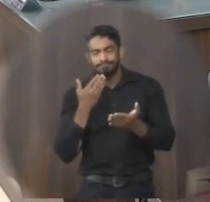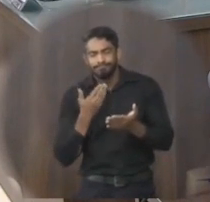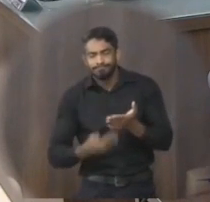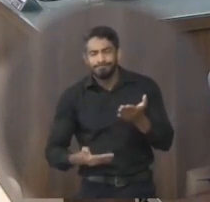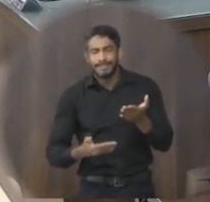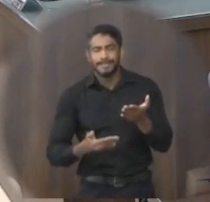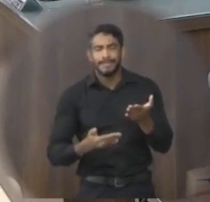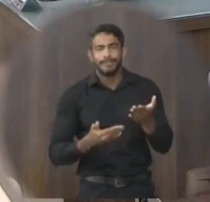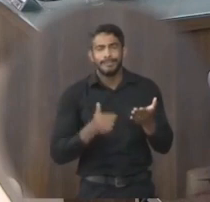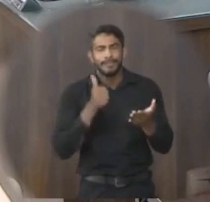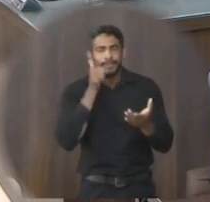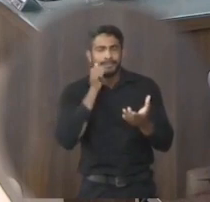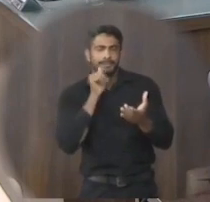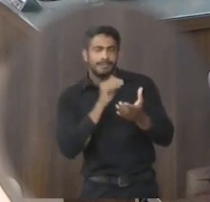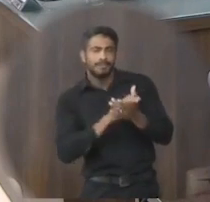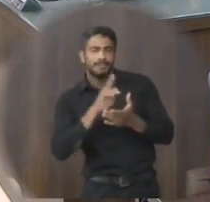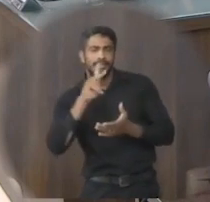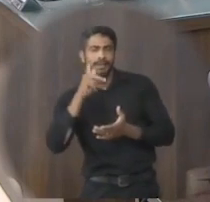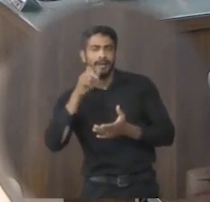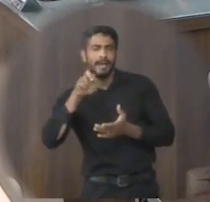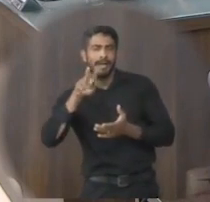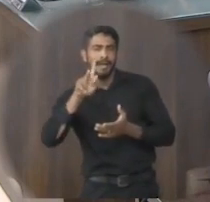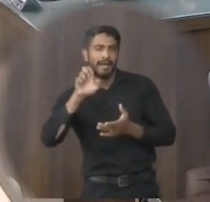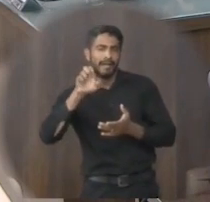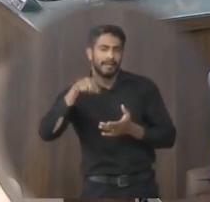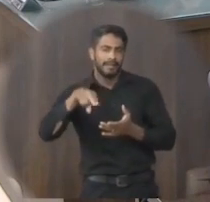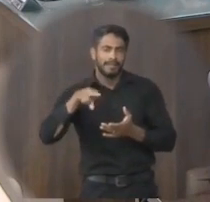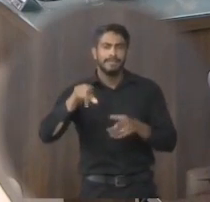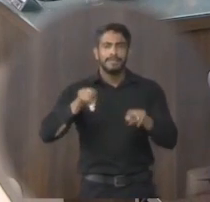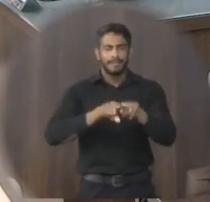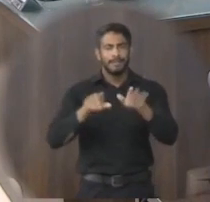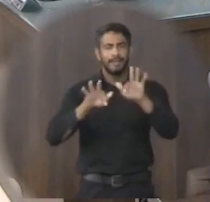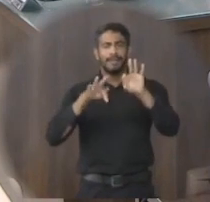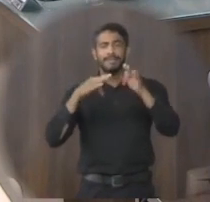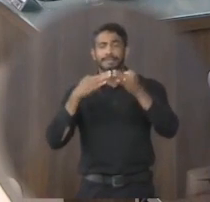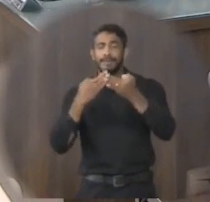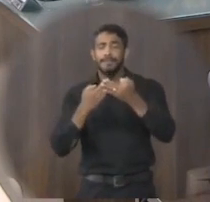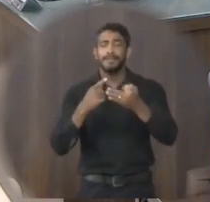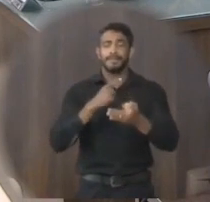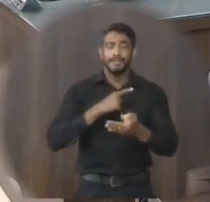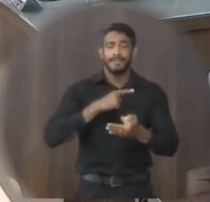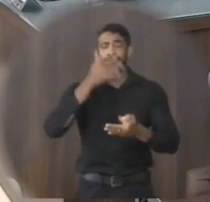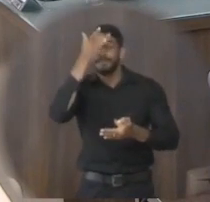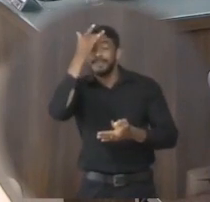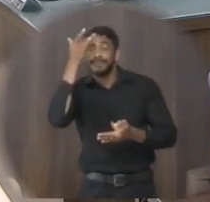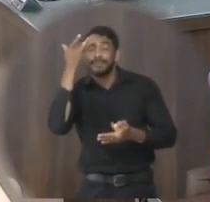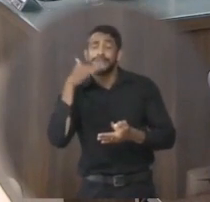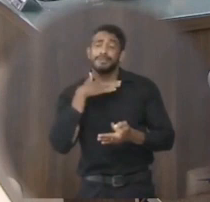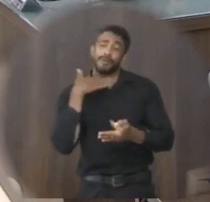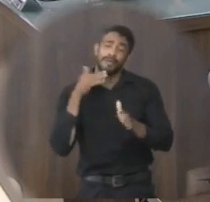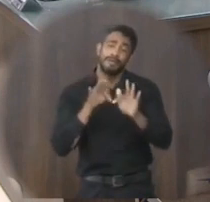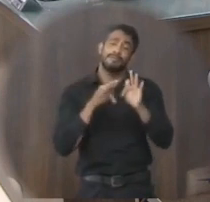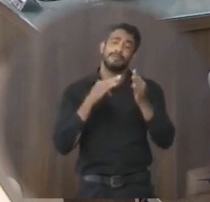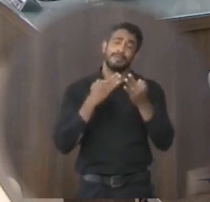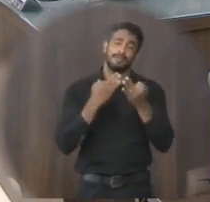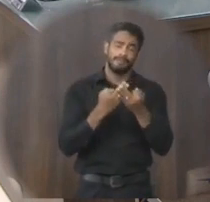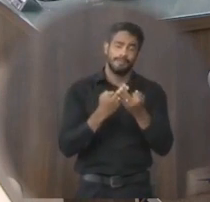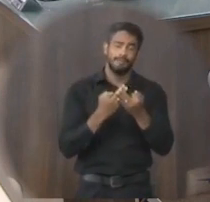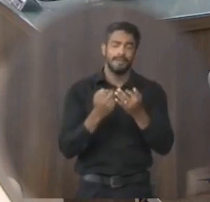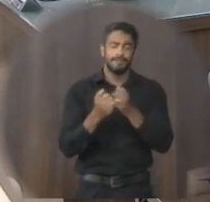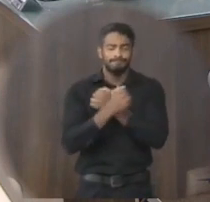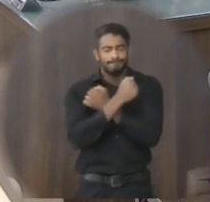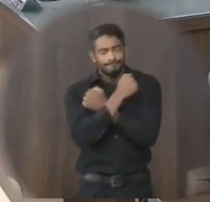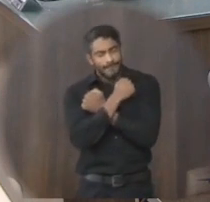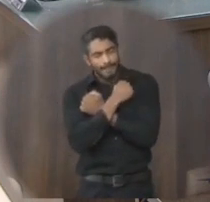Ellen, todas as famílias que perderam seus entes queridos aí, um abraço fraternal dessa casa, a gente sabe que,